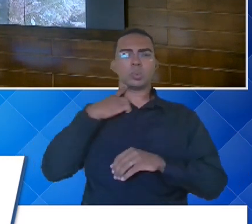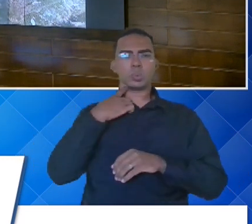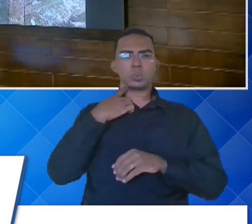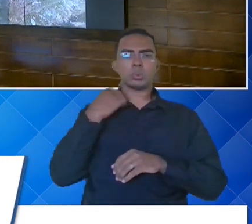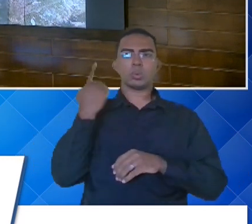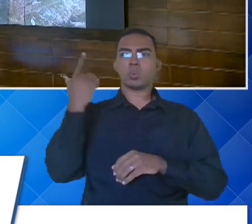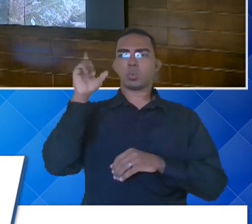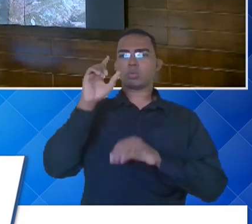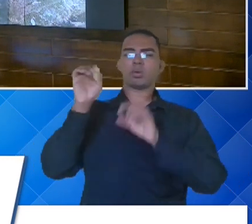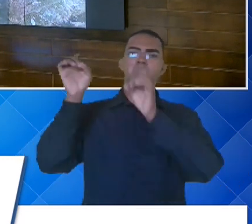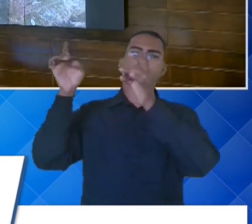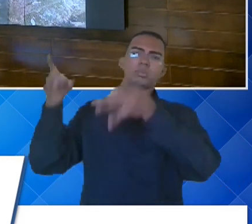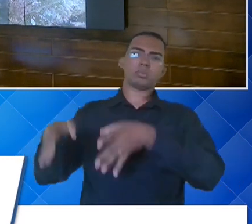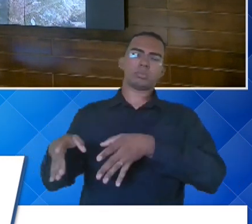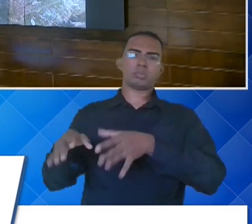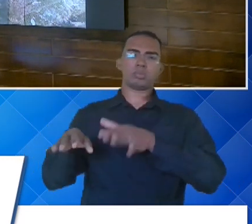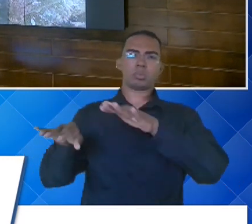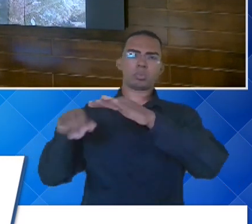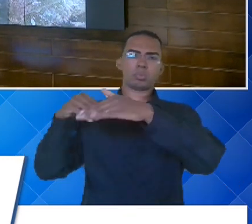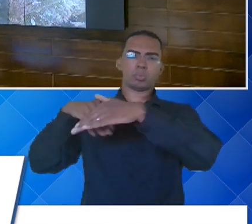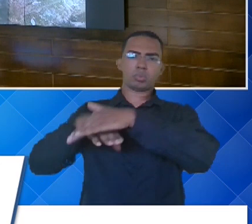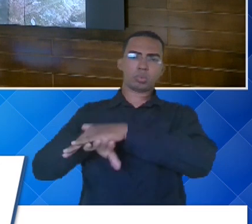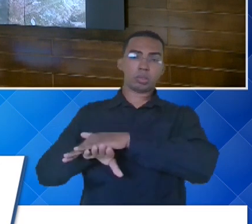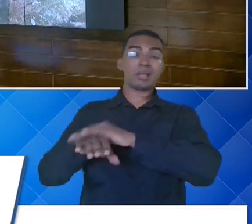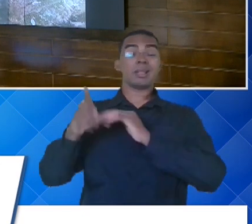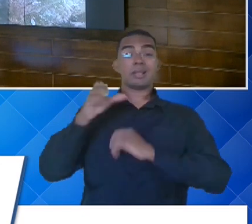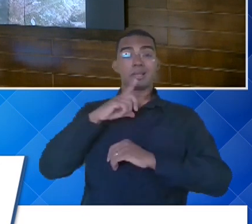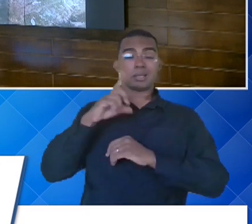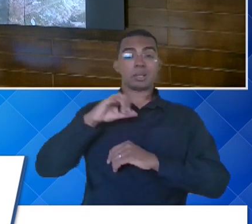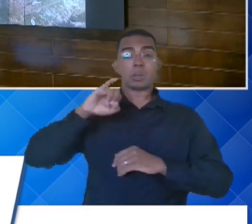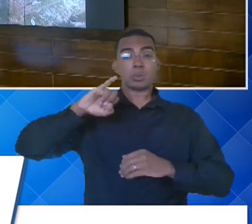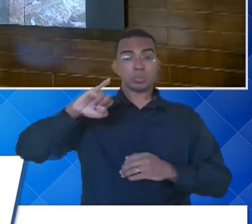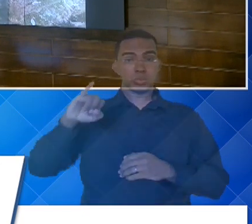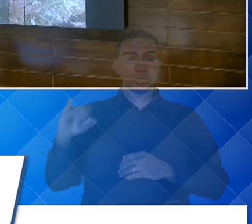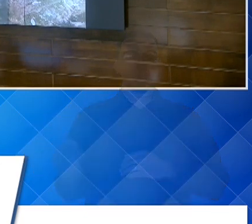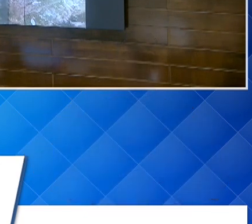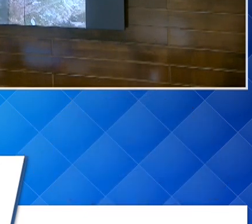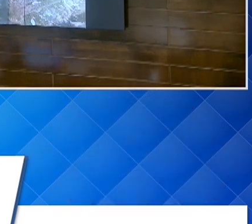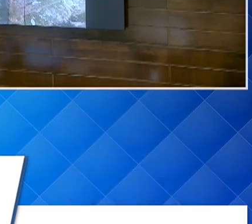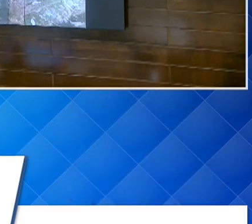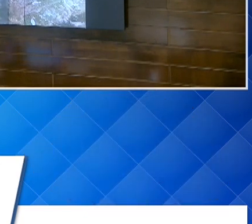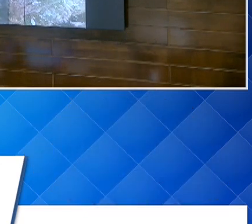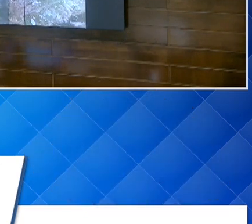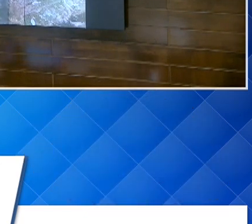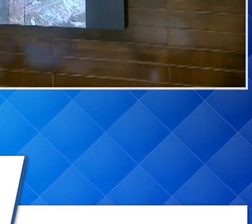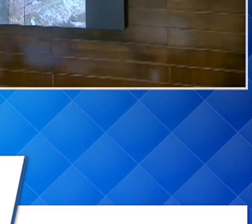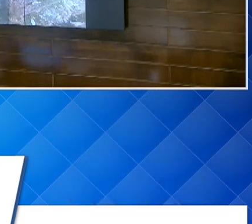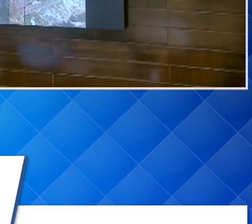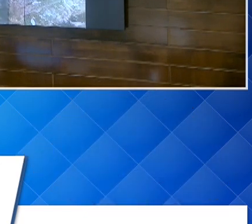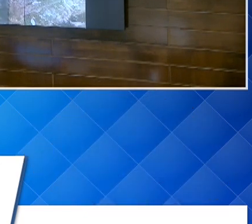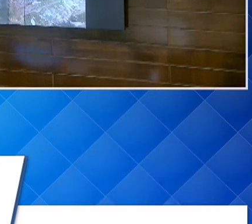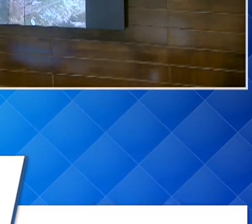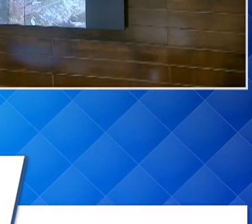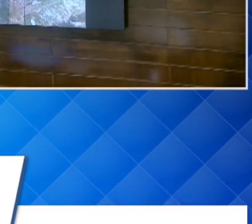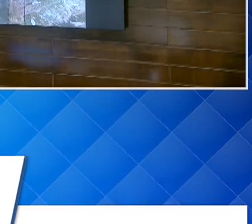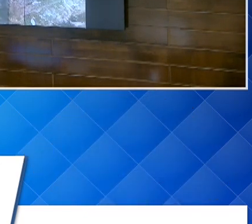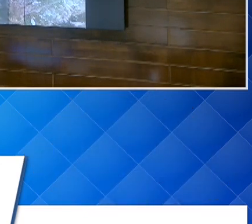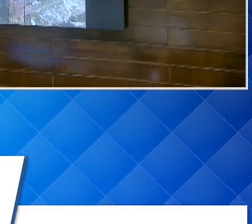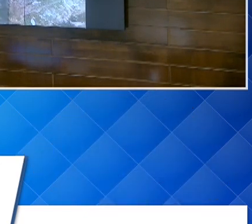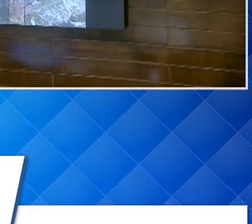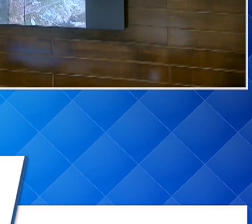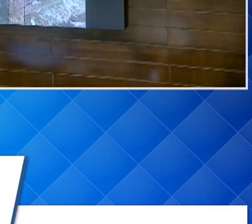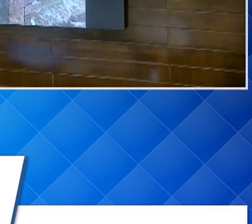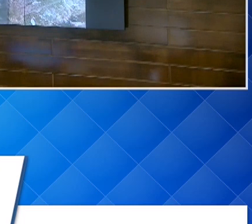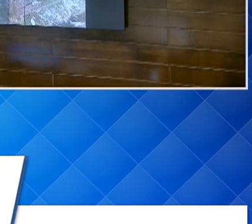para o aterro. E eles têm um aproveitamento do que é coletado em 30%, 30